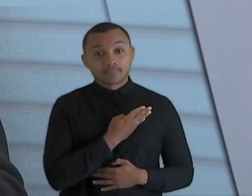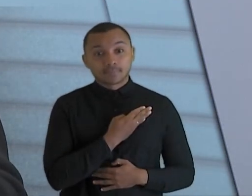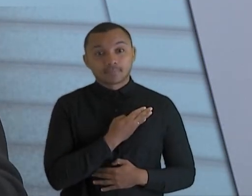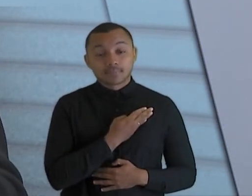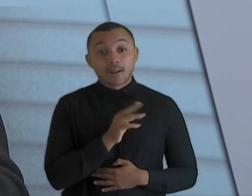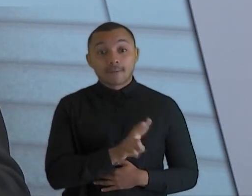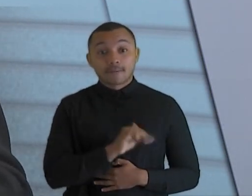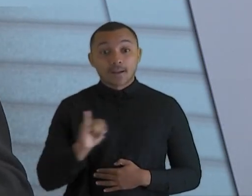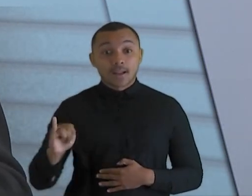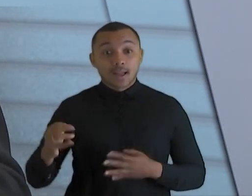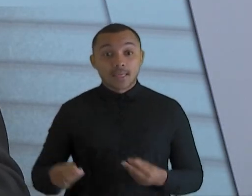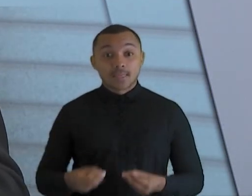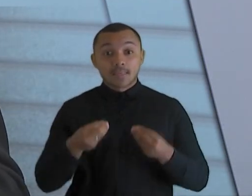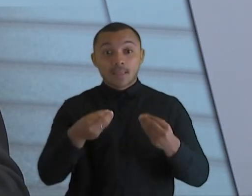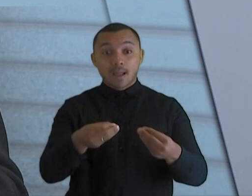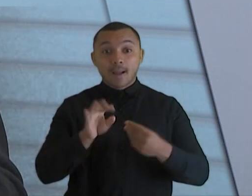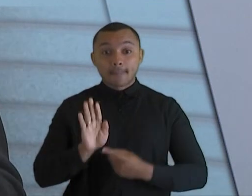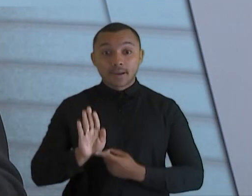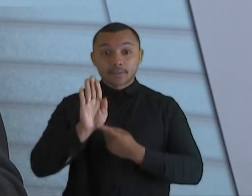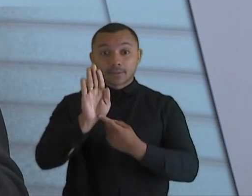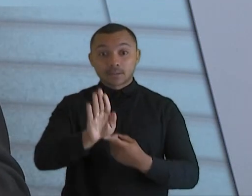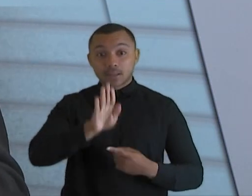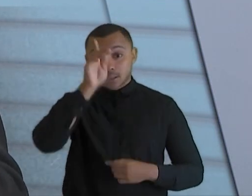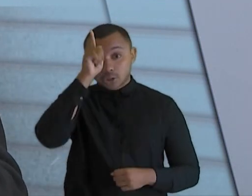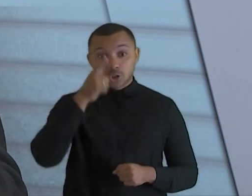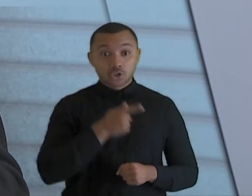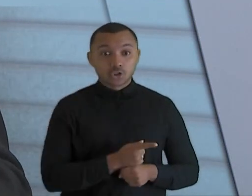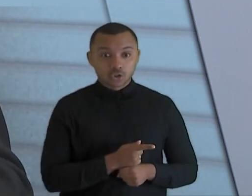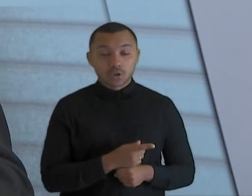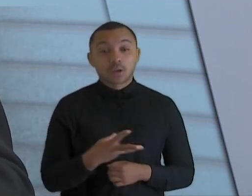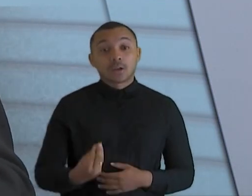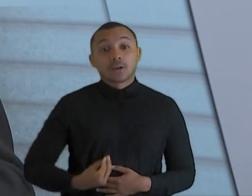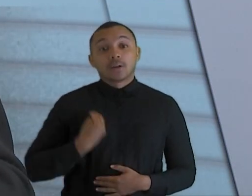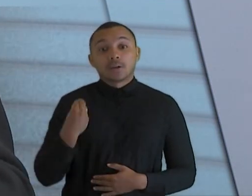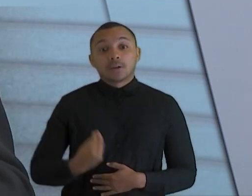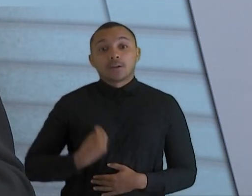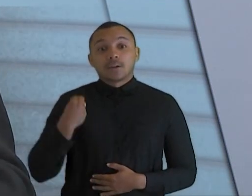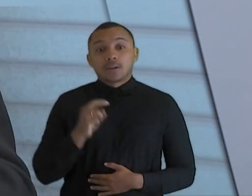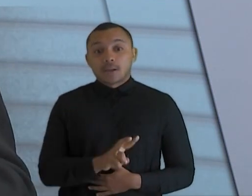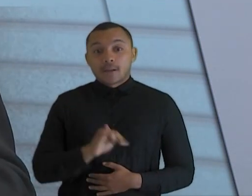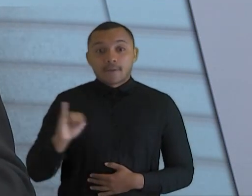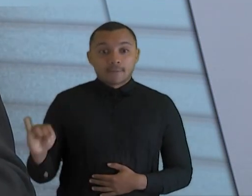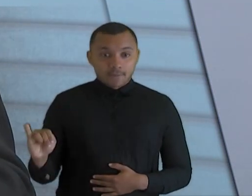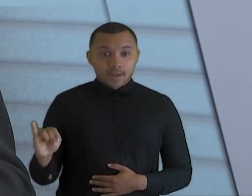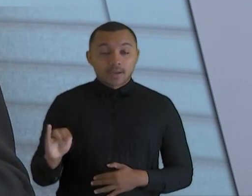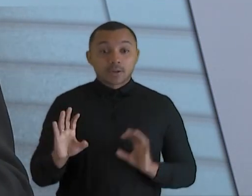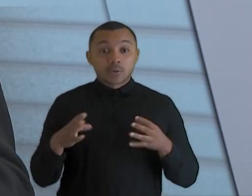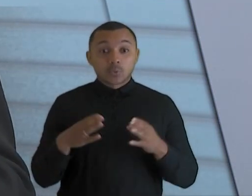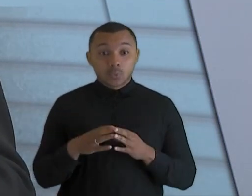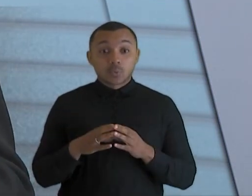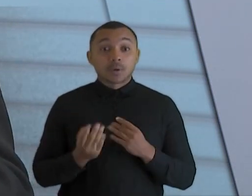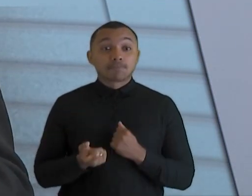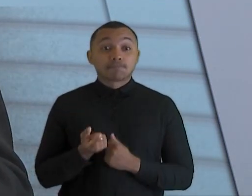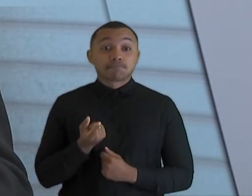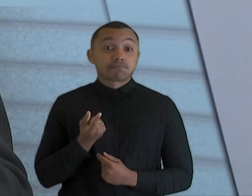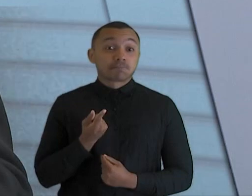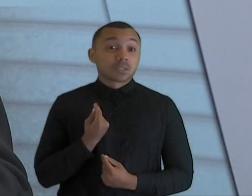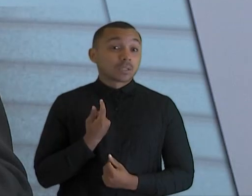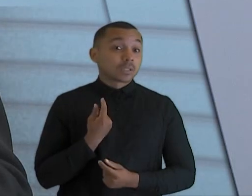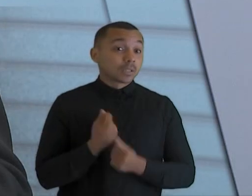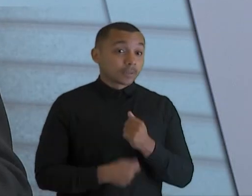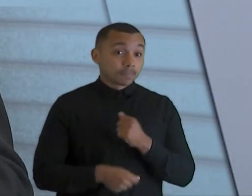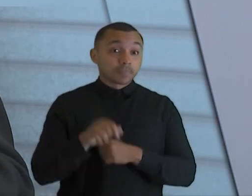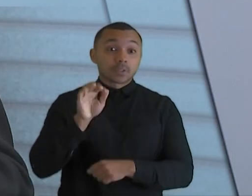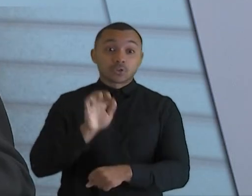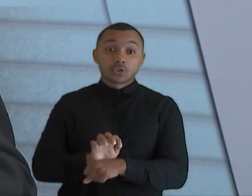Holden vai trazer na sua gestão, na sua presidência para o Tribunal de Contas do Estado